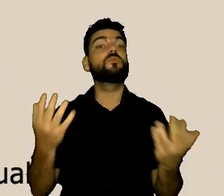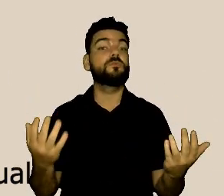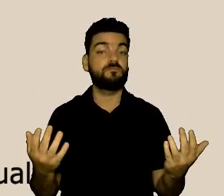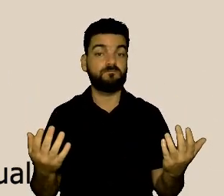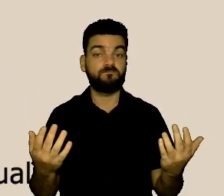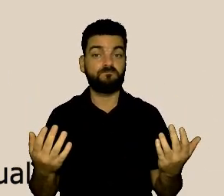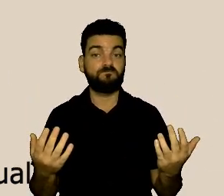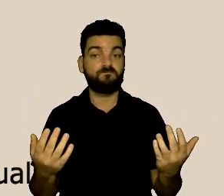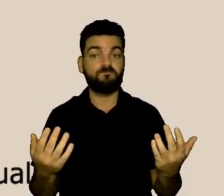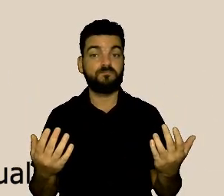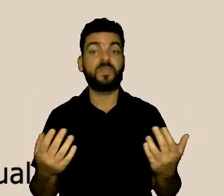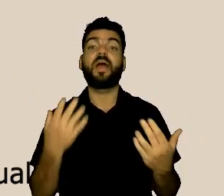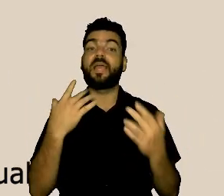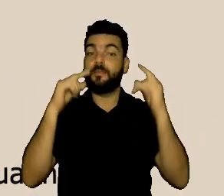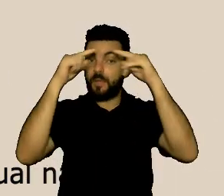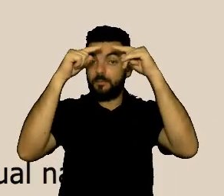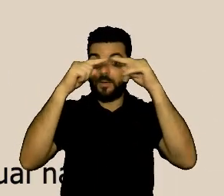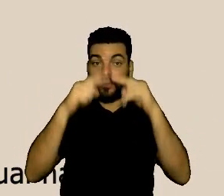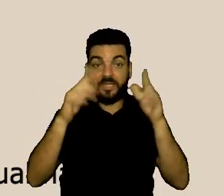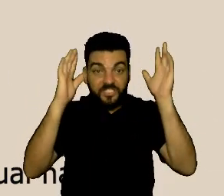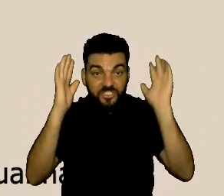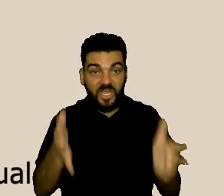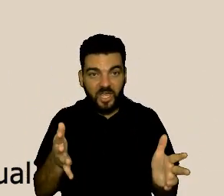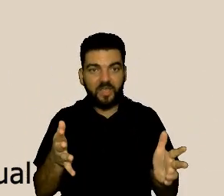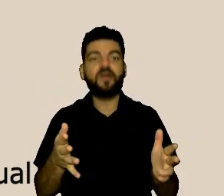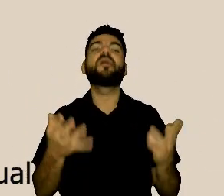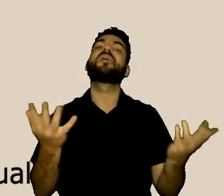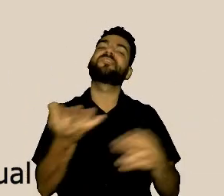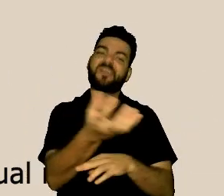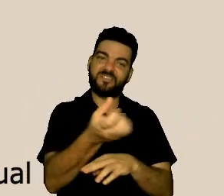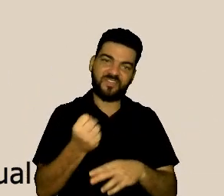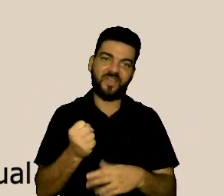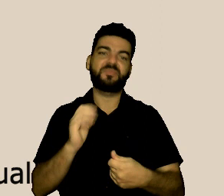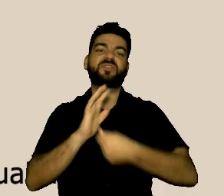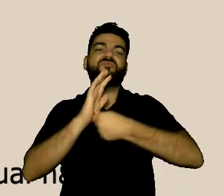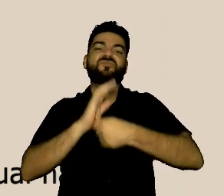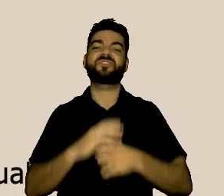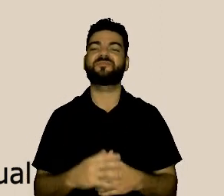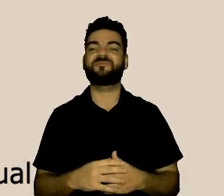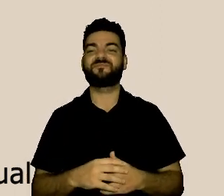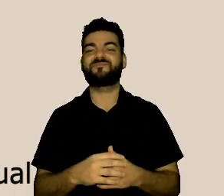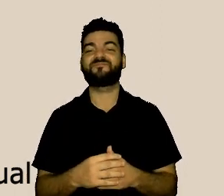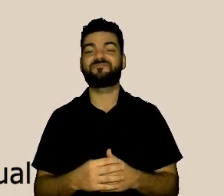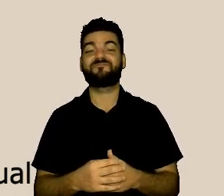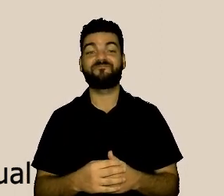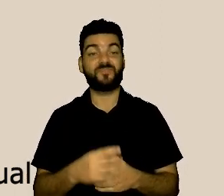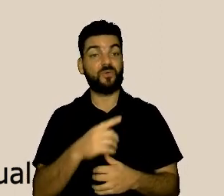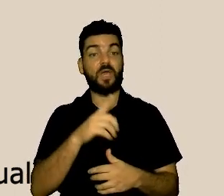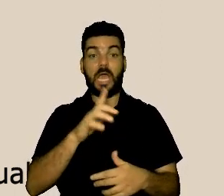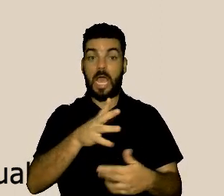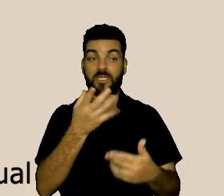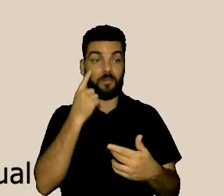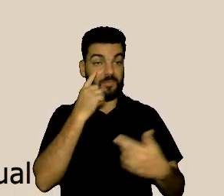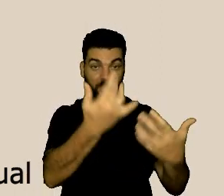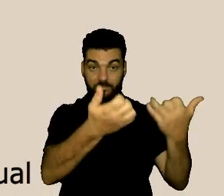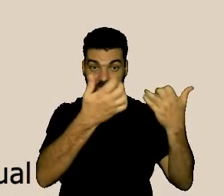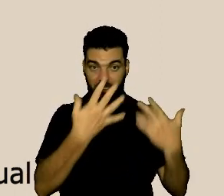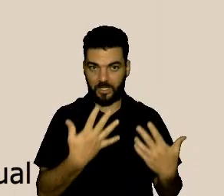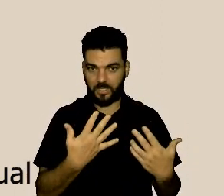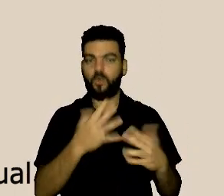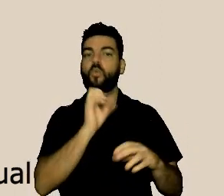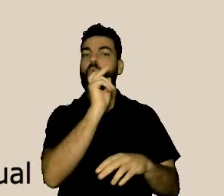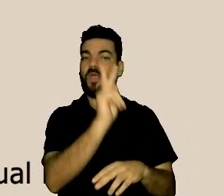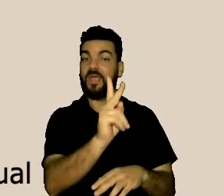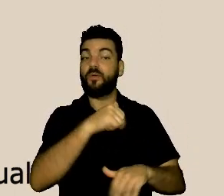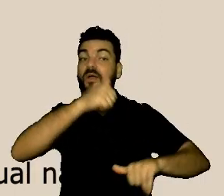de ouvidoria é fazer uma pré-instrução para que a corrigedoria faça apuração e nós